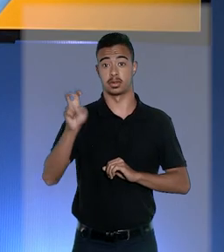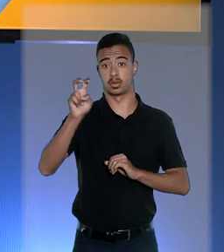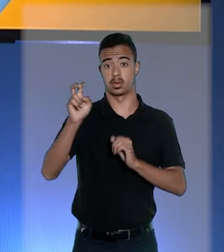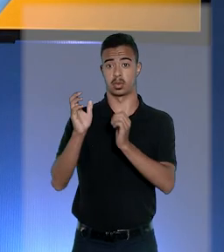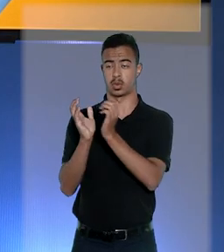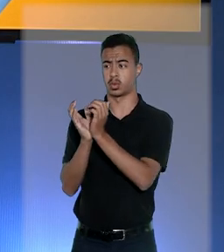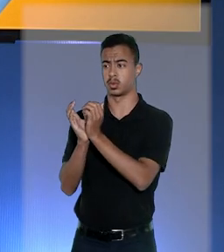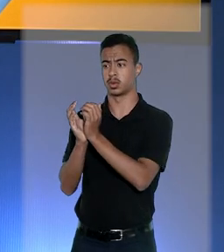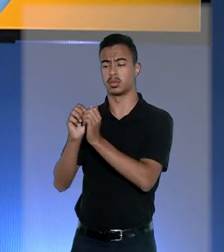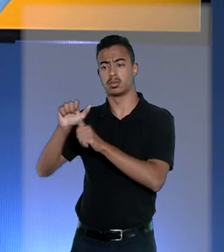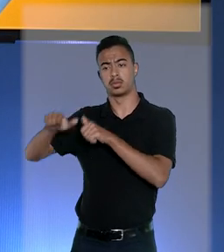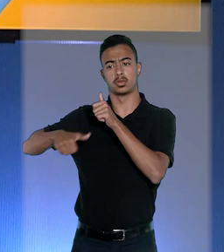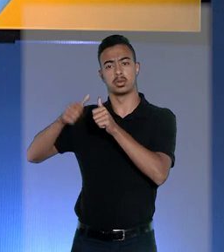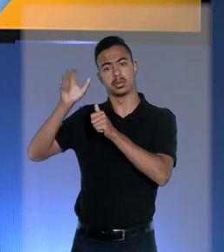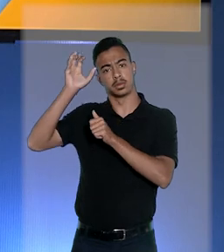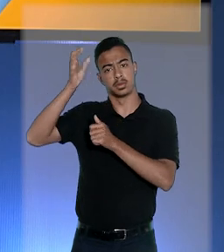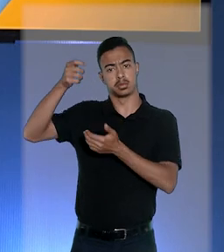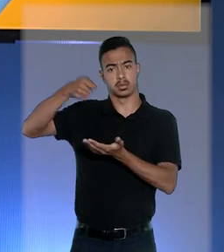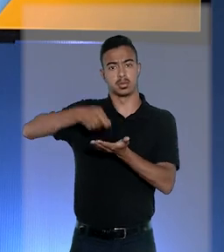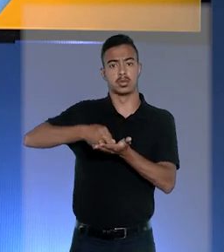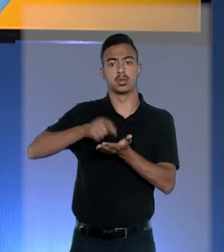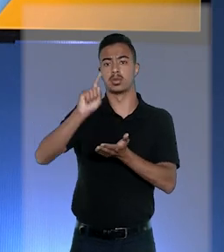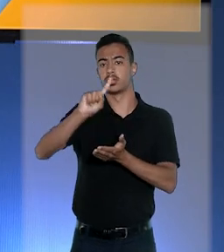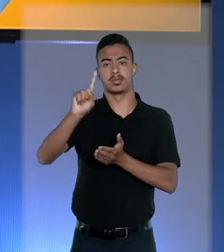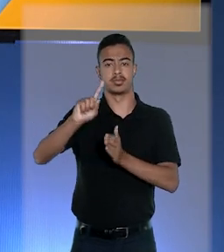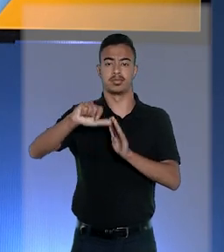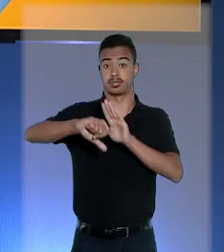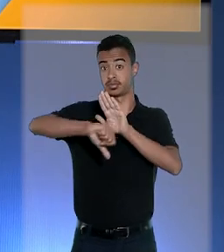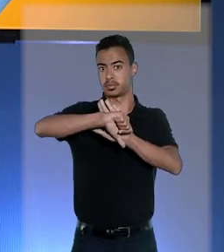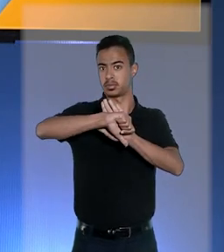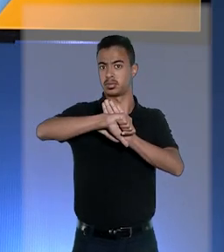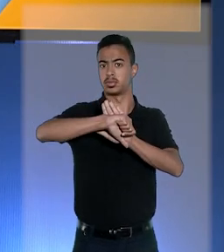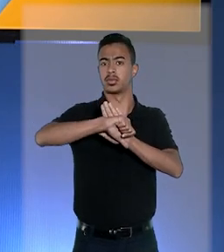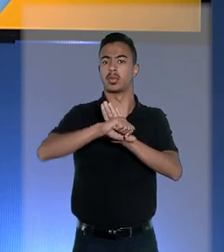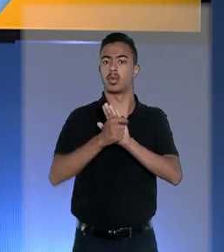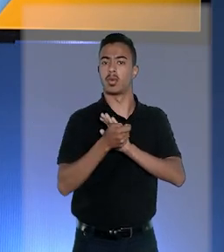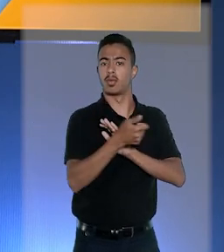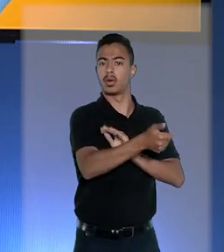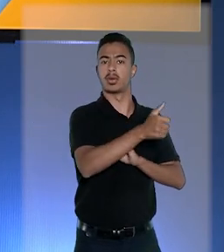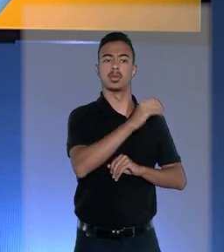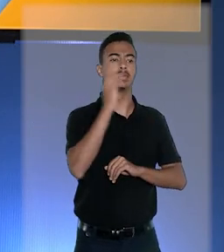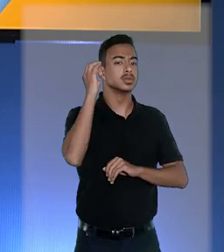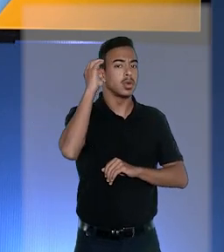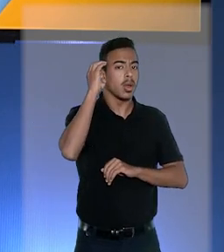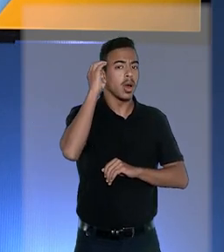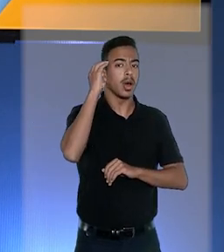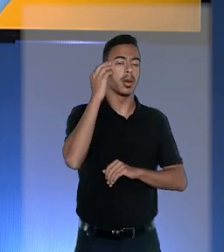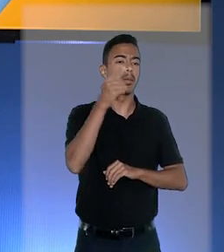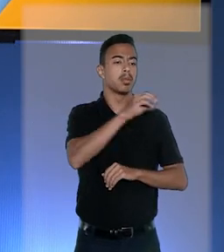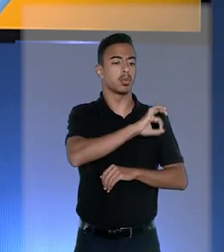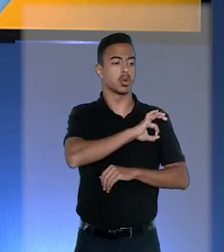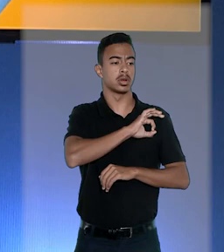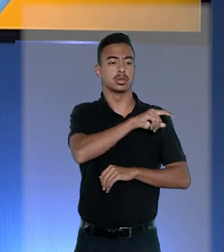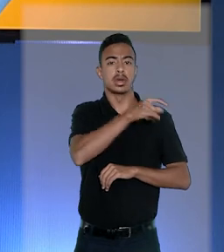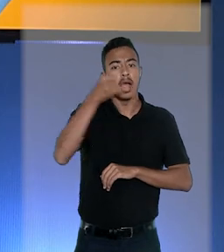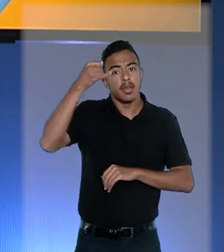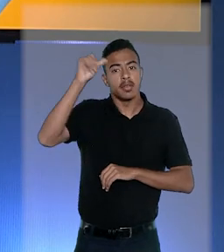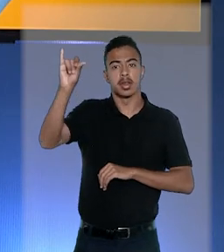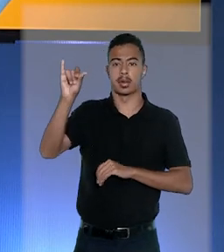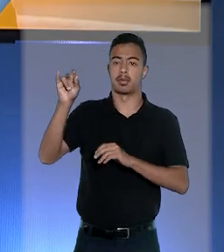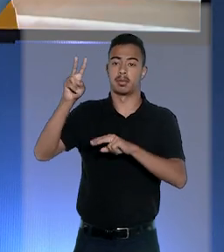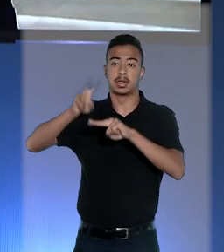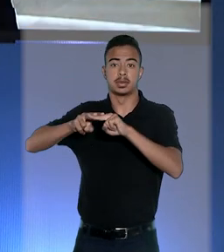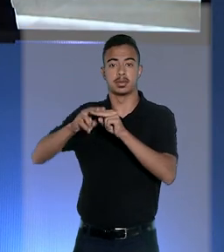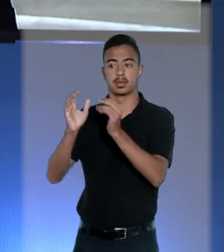Quinta turma, reforma a decisão que não considerou crime, a oferta de celular a policiais para evitar prisão